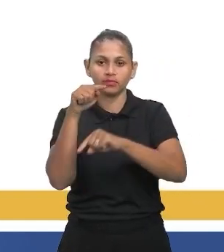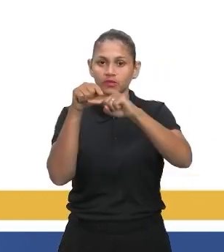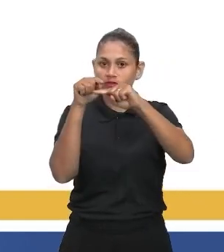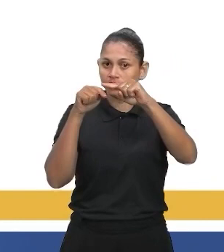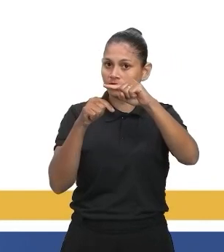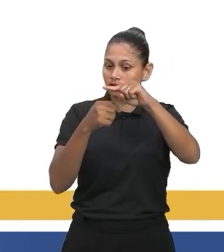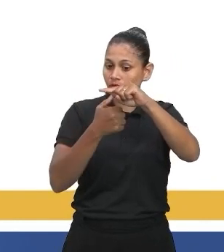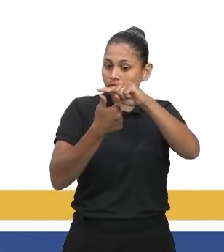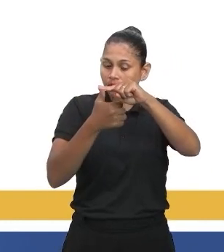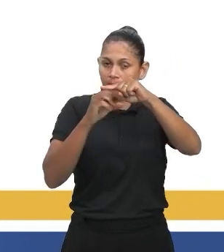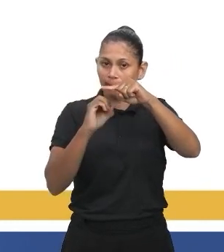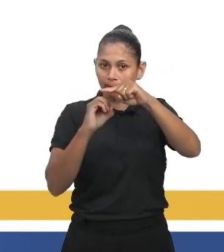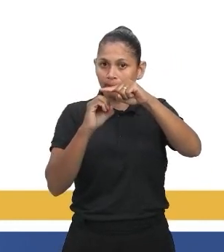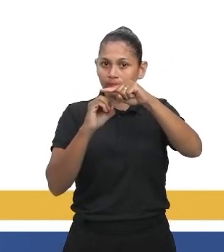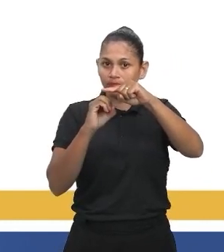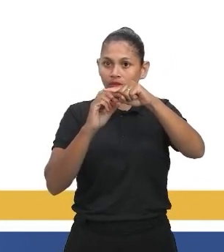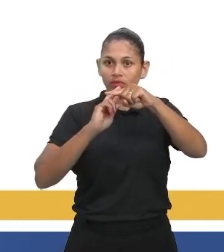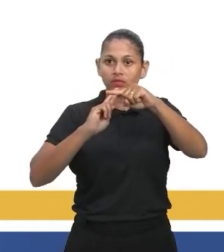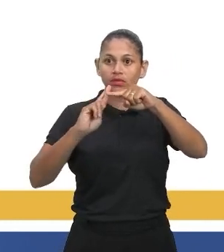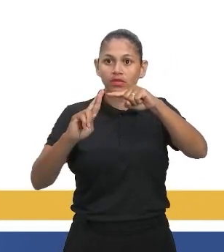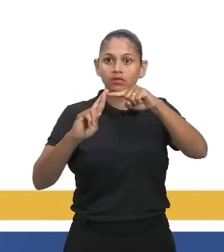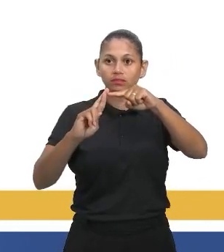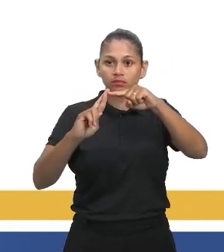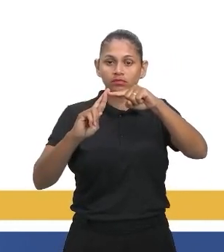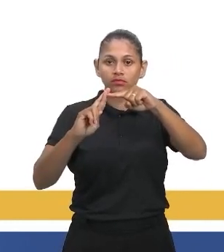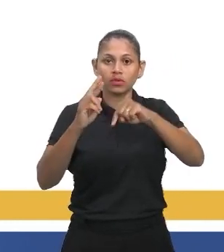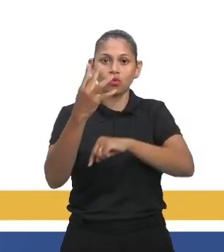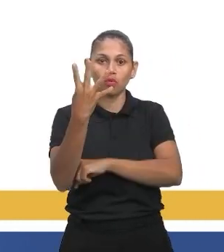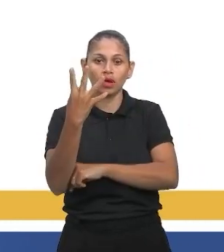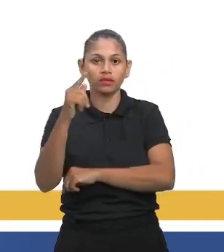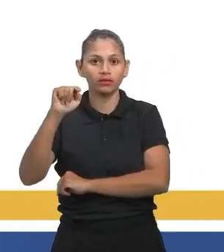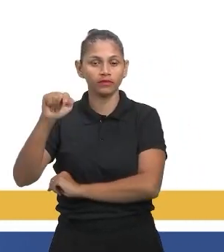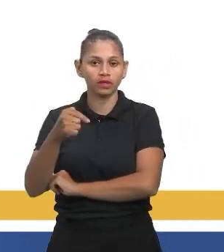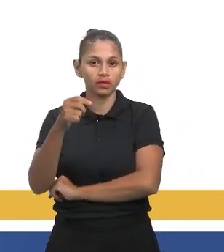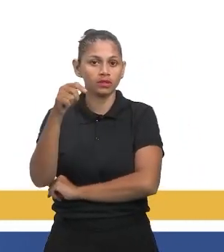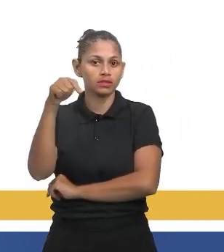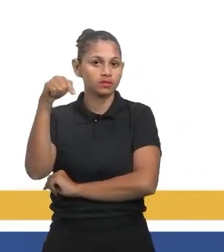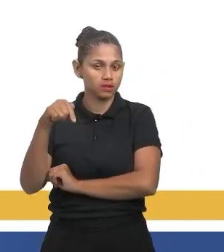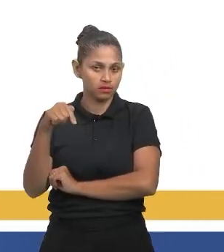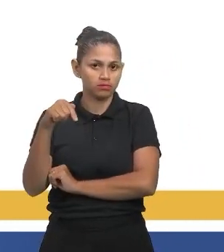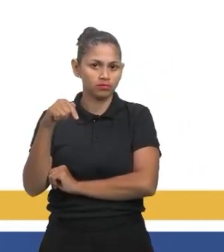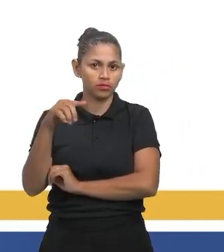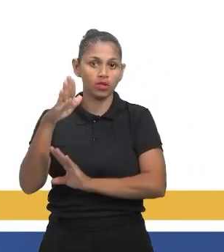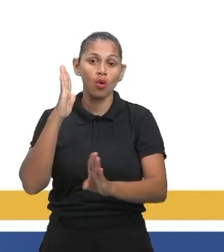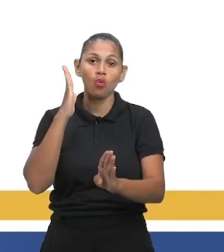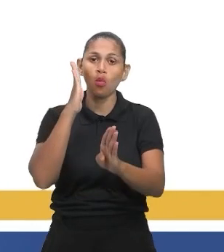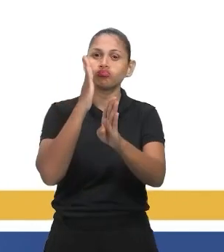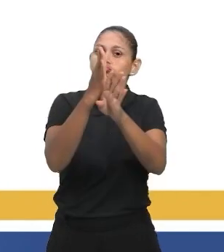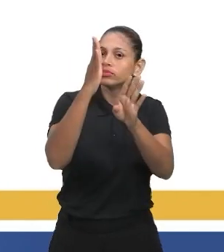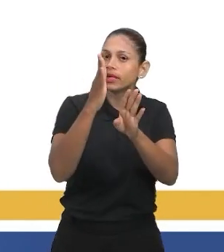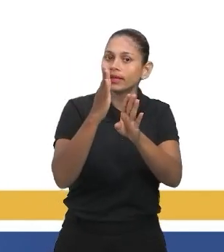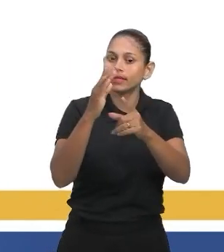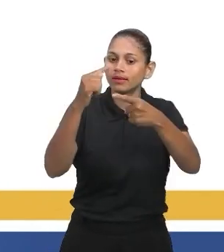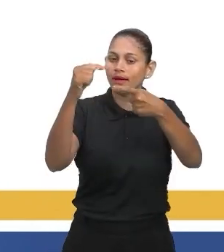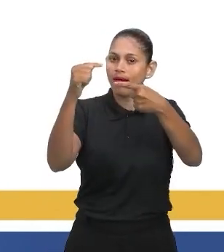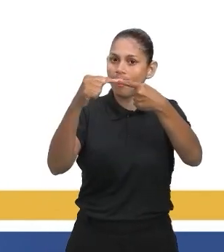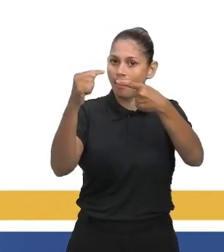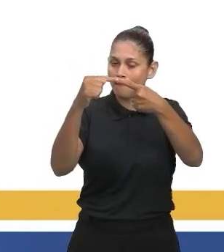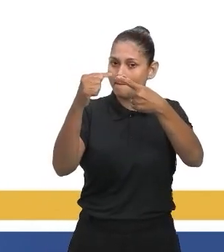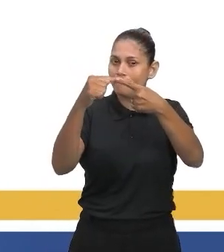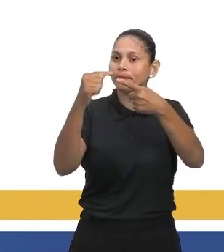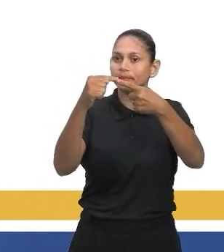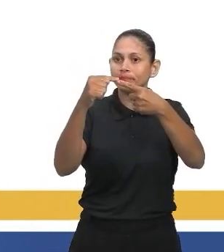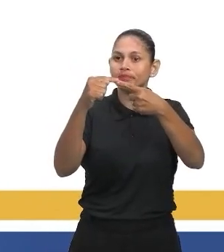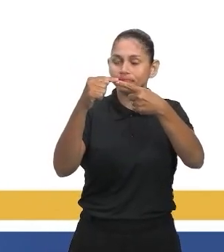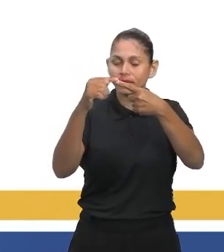é igual a quê? É igual a 4,7. Achei a média. Ah, beleza. Eu sei que a média é 4